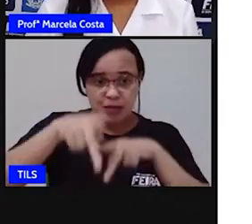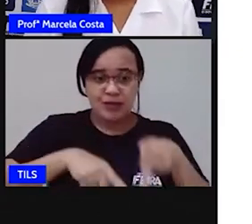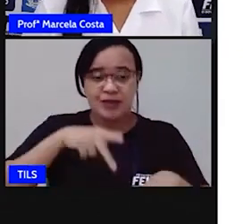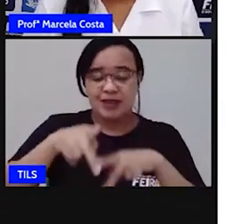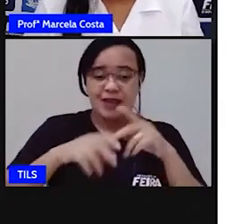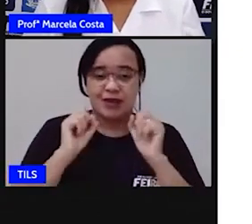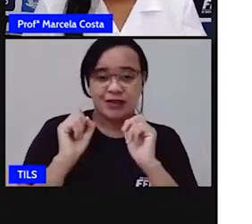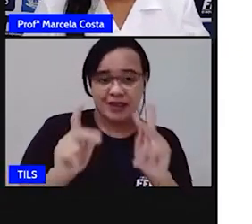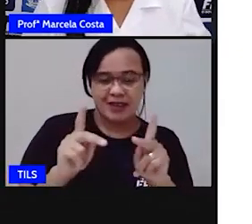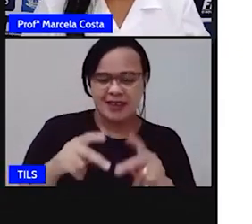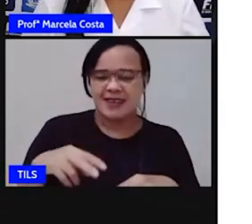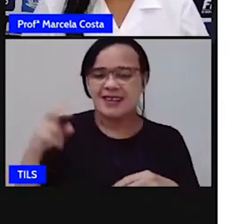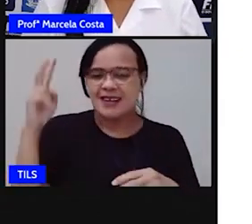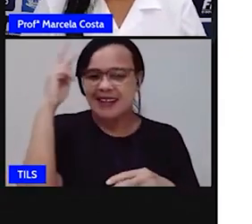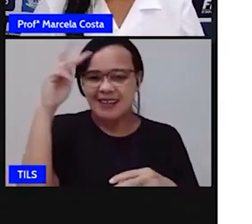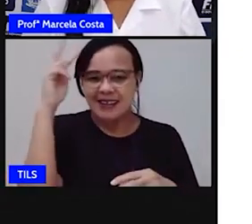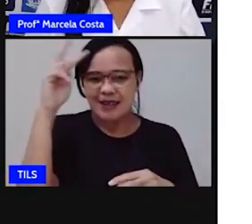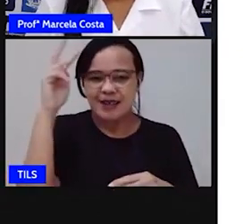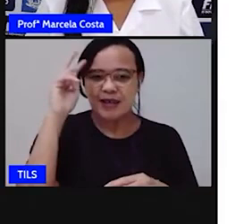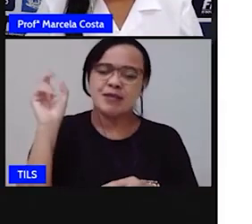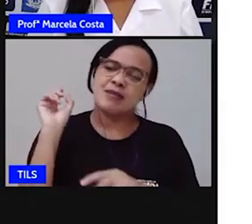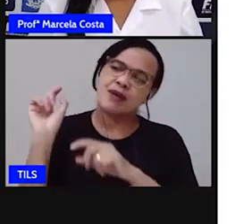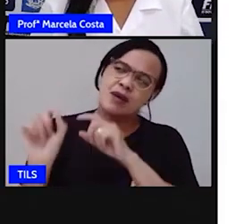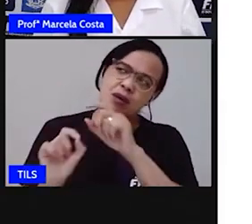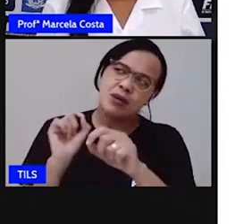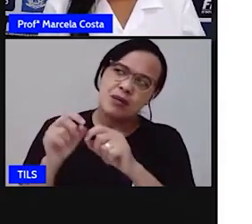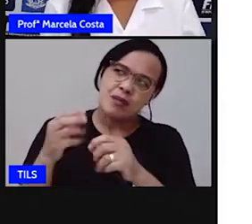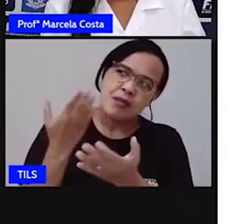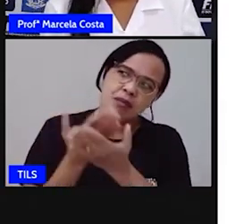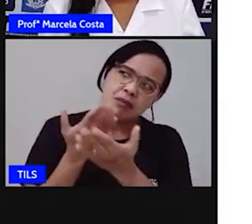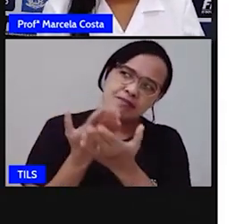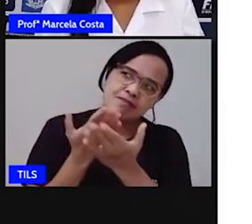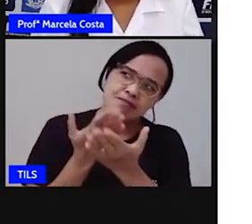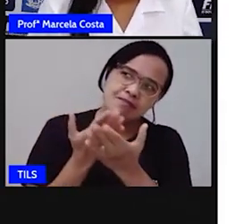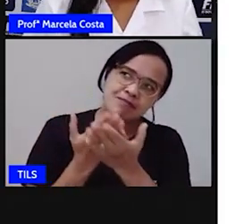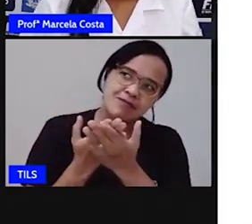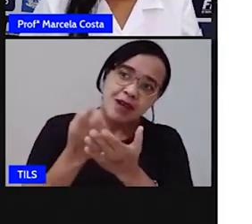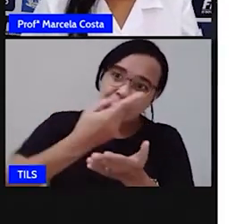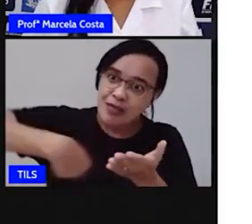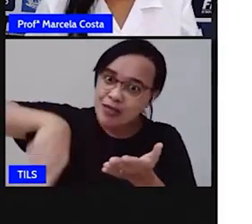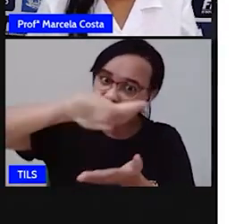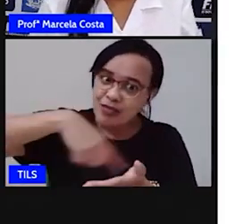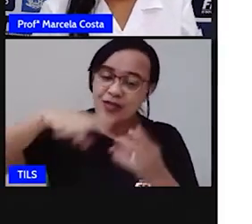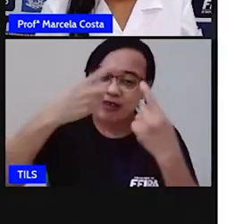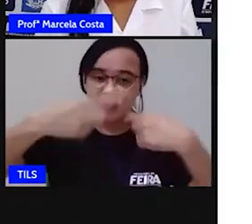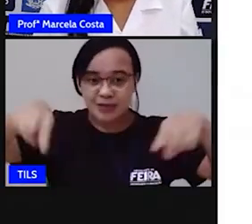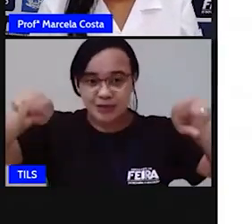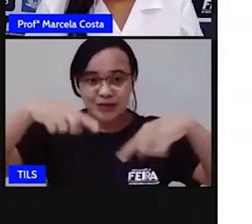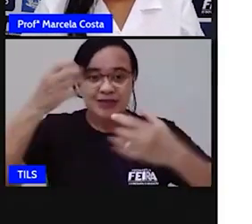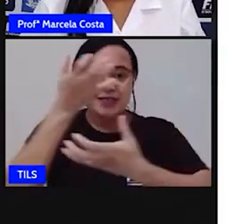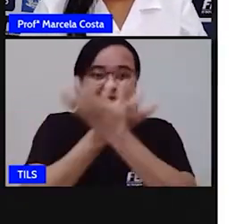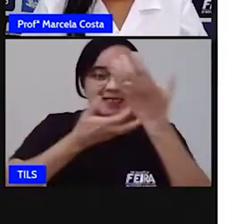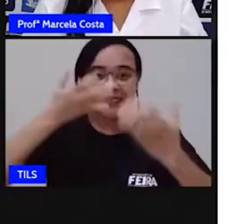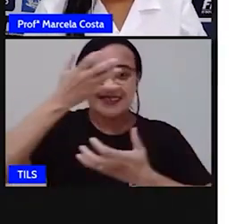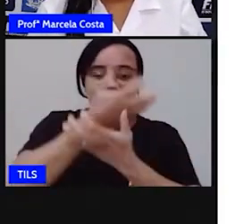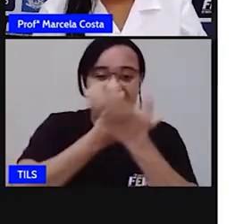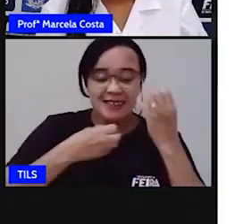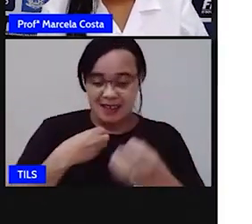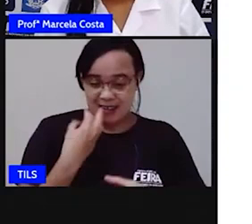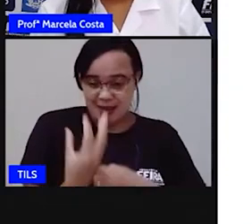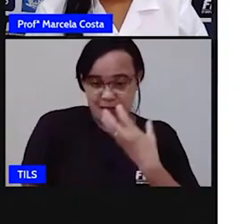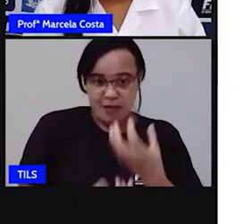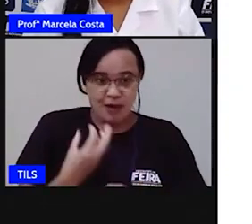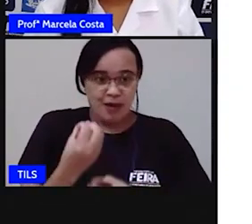Você lembra que em uma das nossas aulas, a gente cantou uma poesia, um poema